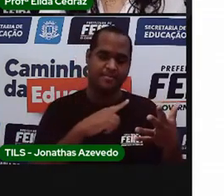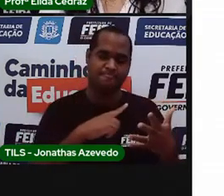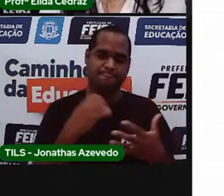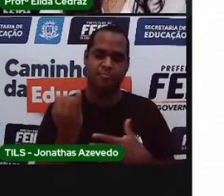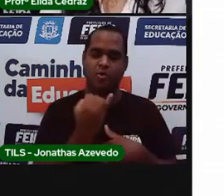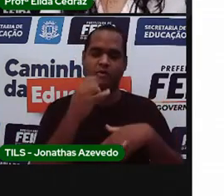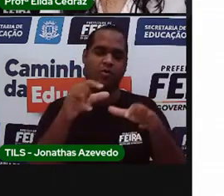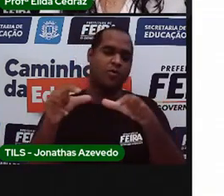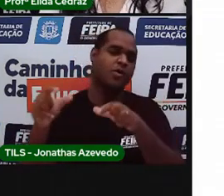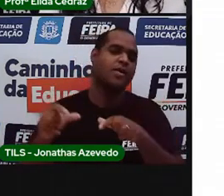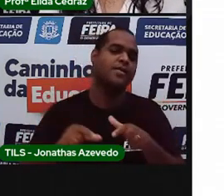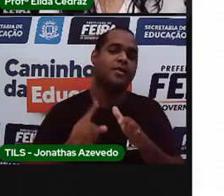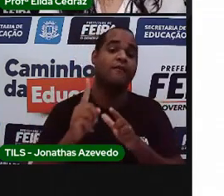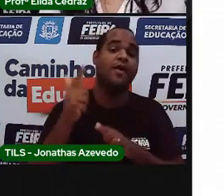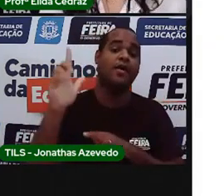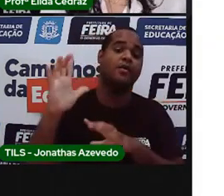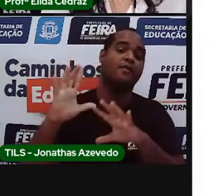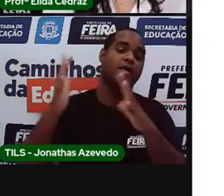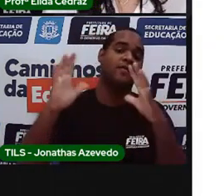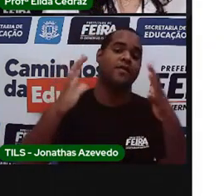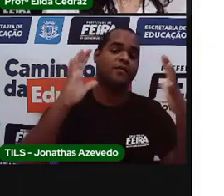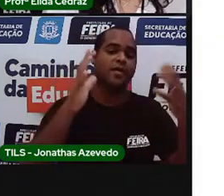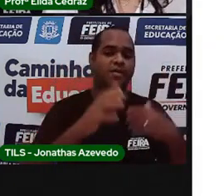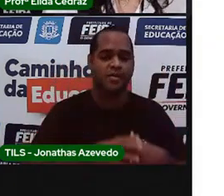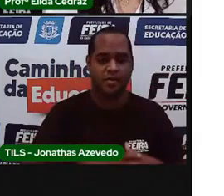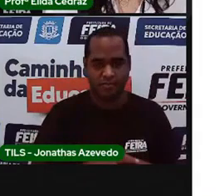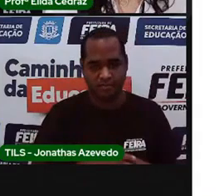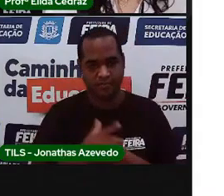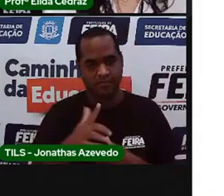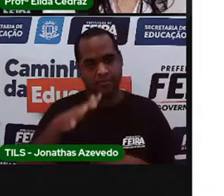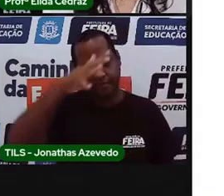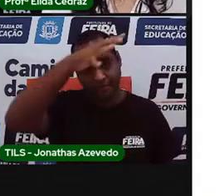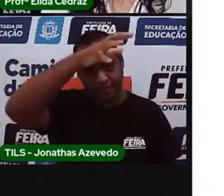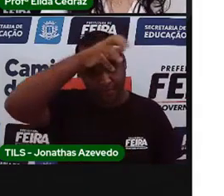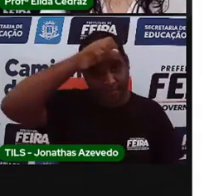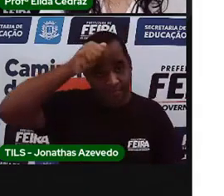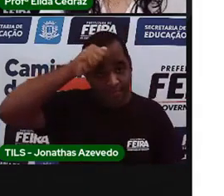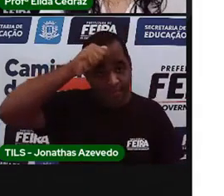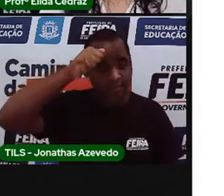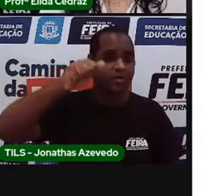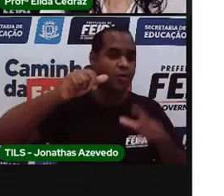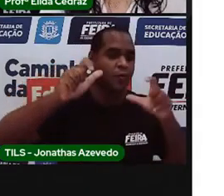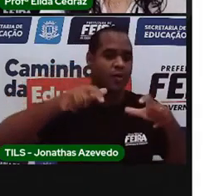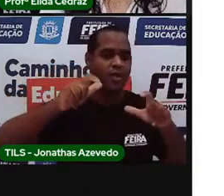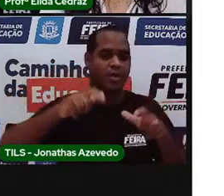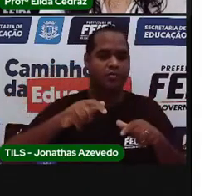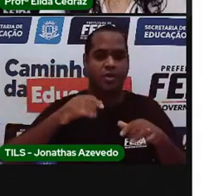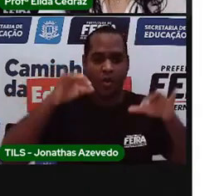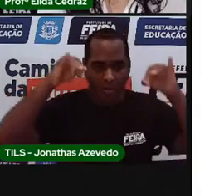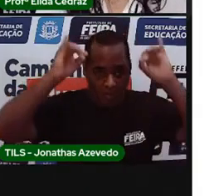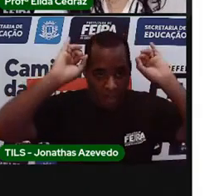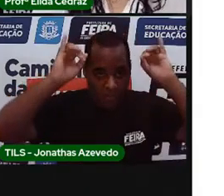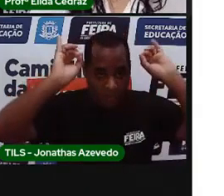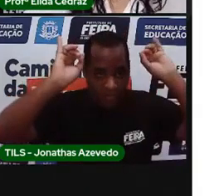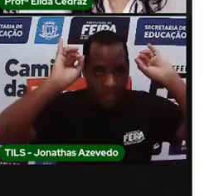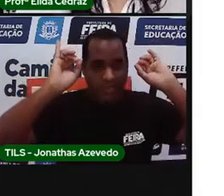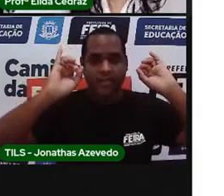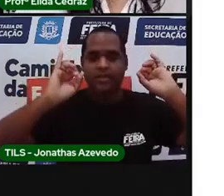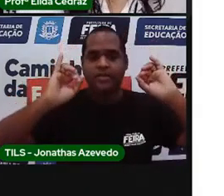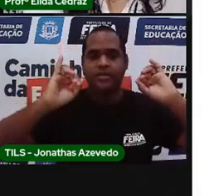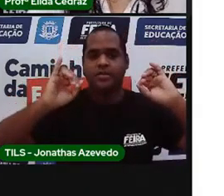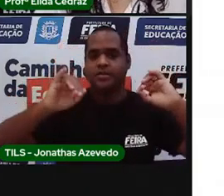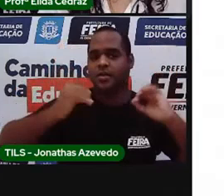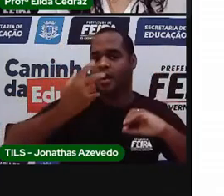lugares, outras festas. Na região amazônica, tem a festa do boi bumbá, onde faz